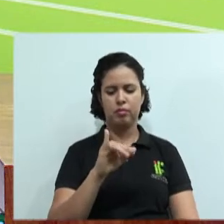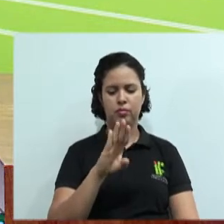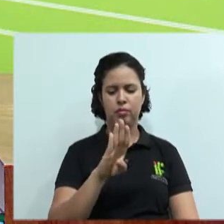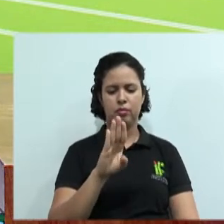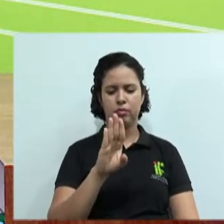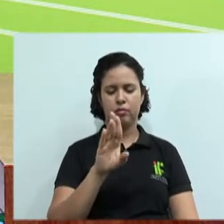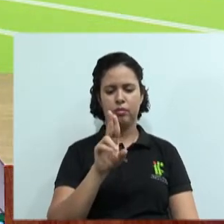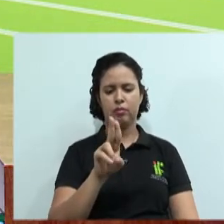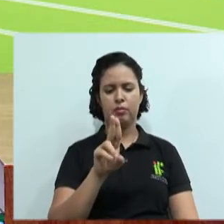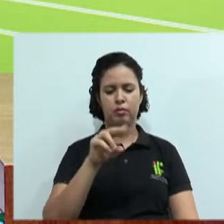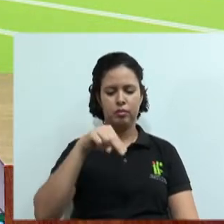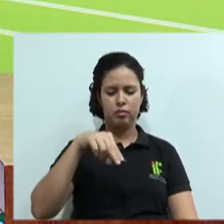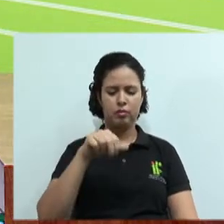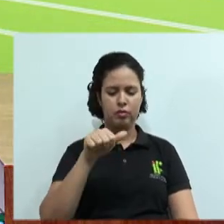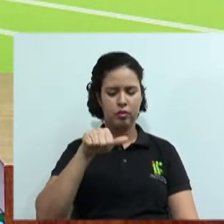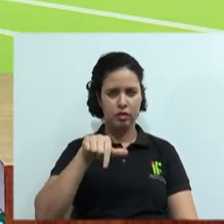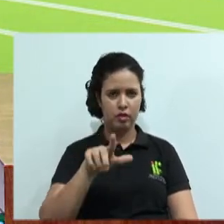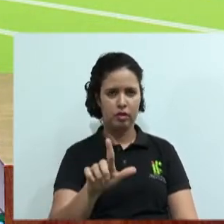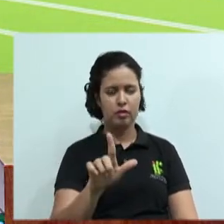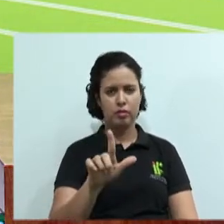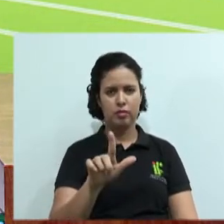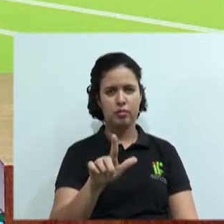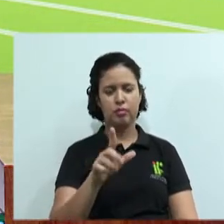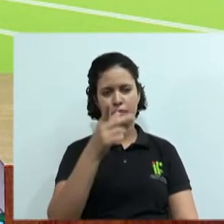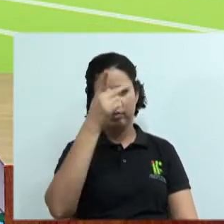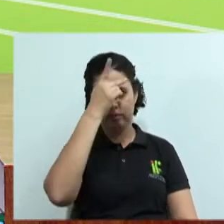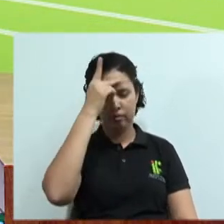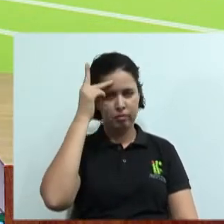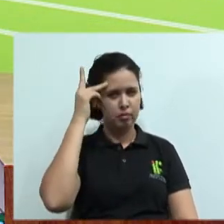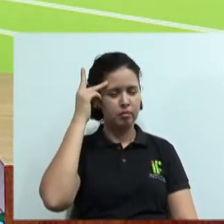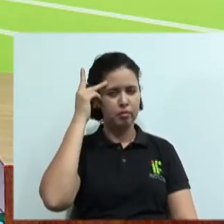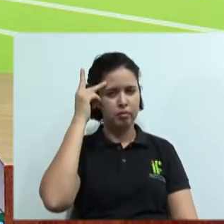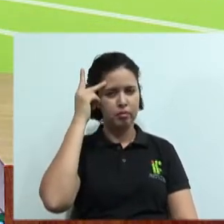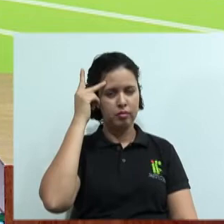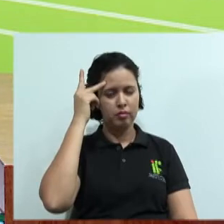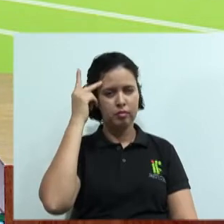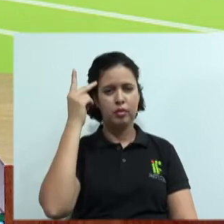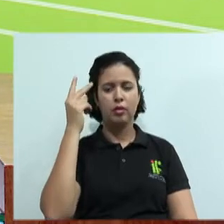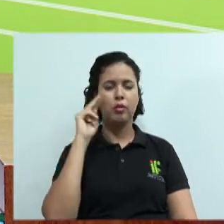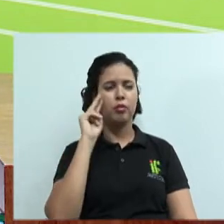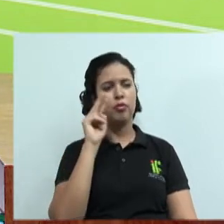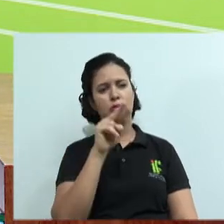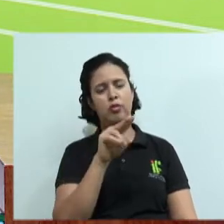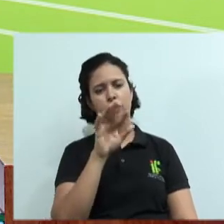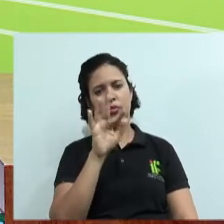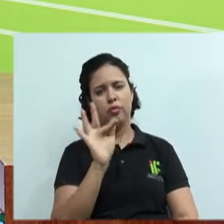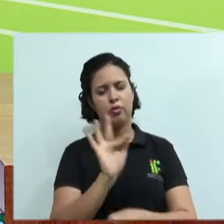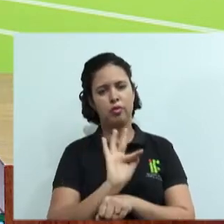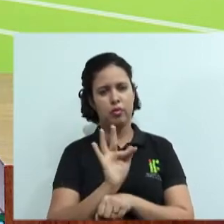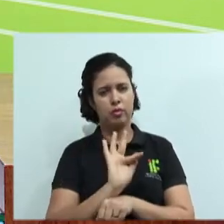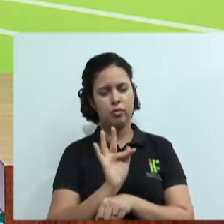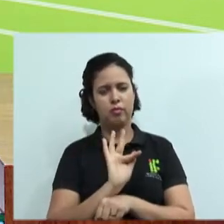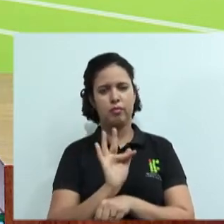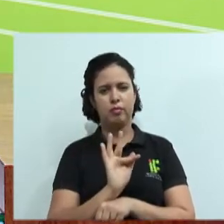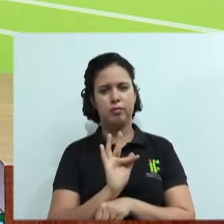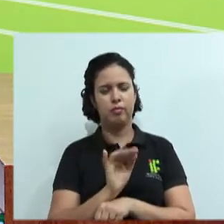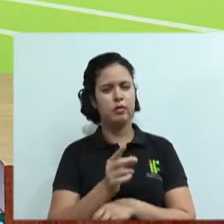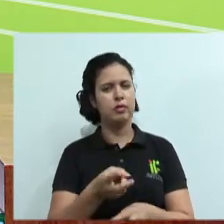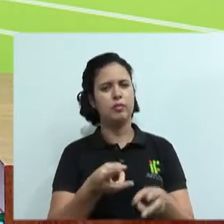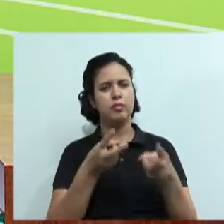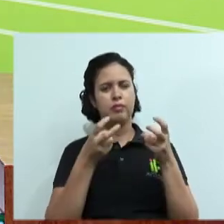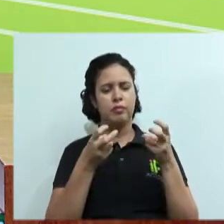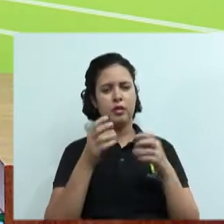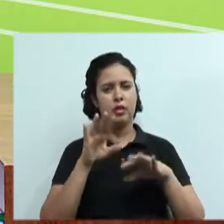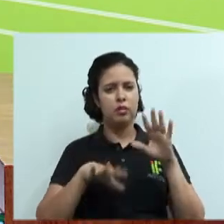sei lá, judicial aí de alguém que estava sendo condenado? Ou até assistiu a filmes mesmo, vocês percebem lá que muitas